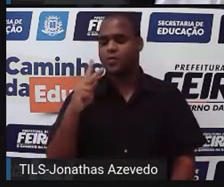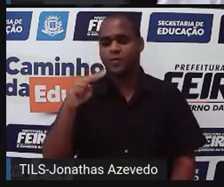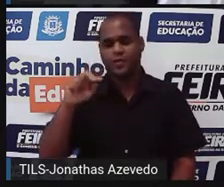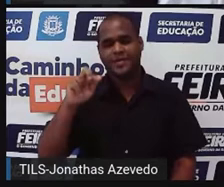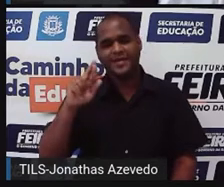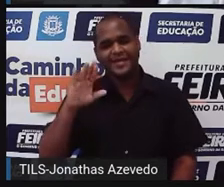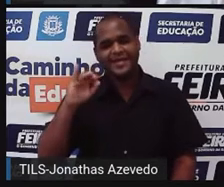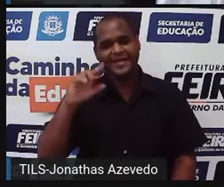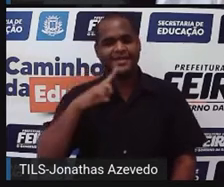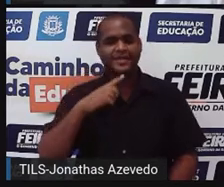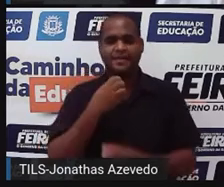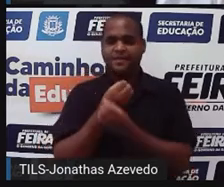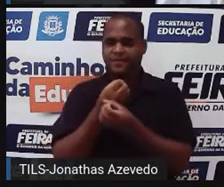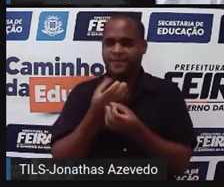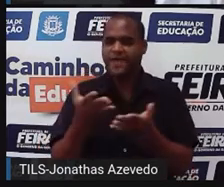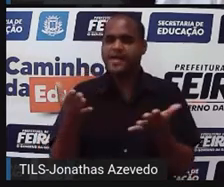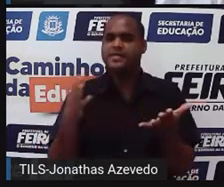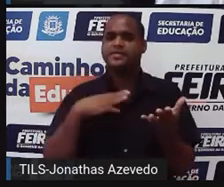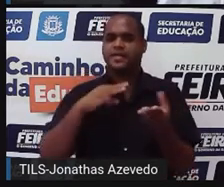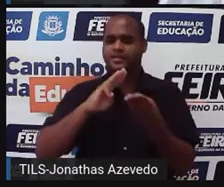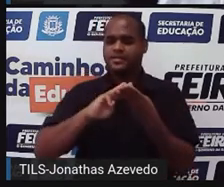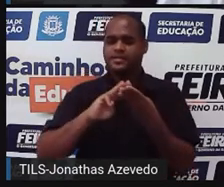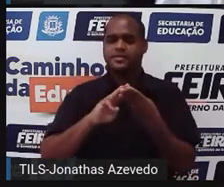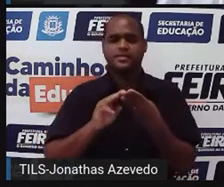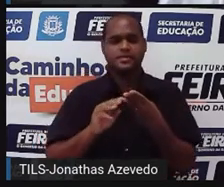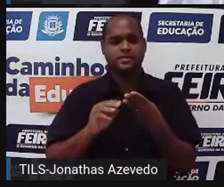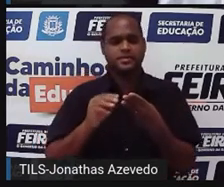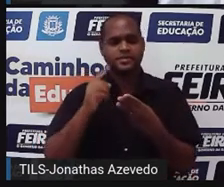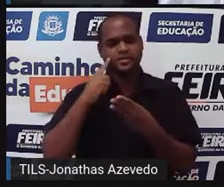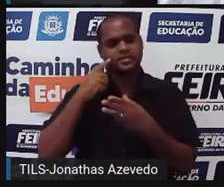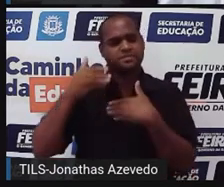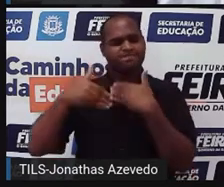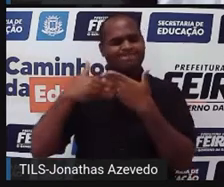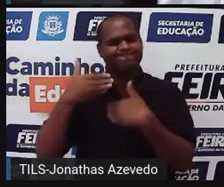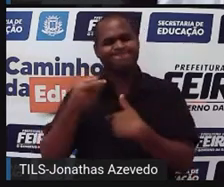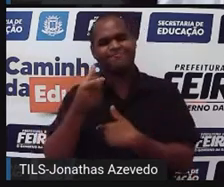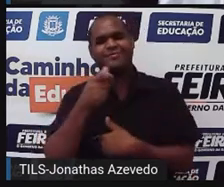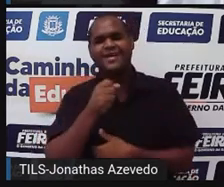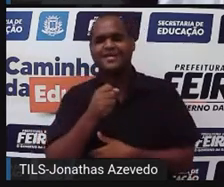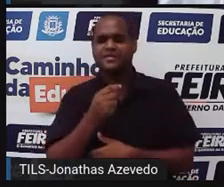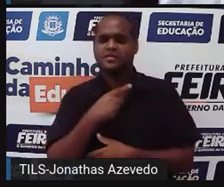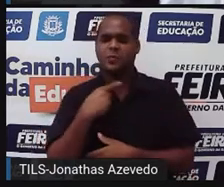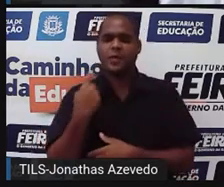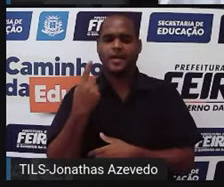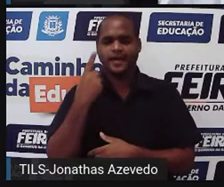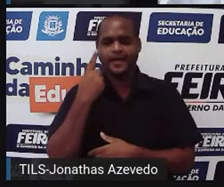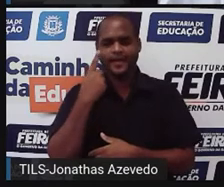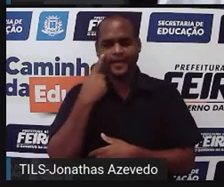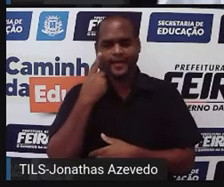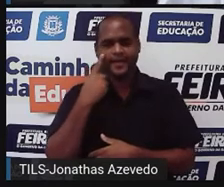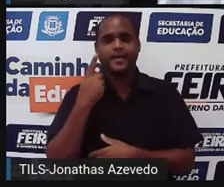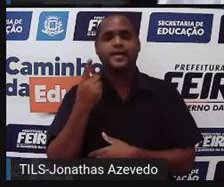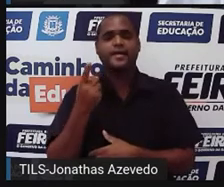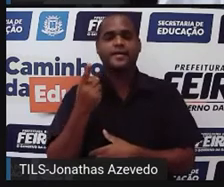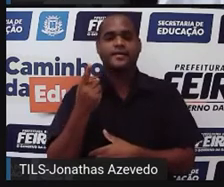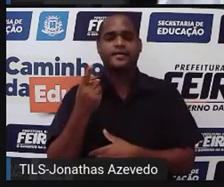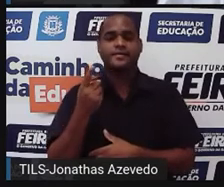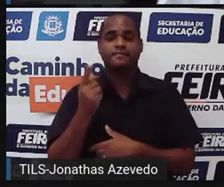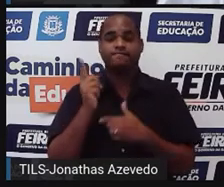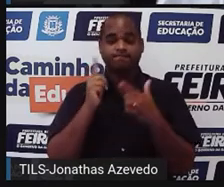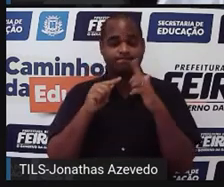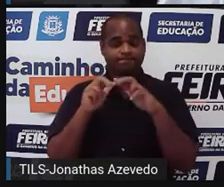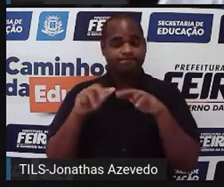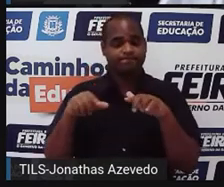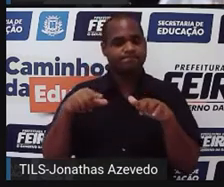muitas contribuições na matemática. Mas só quando ele estava ali no final da sua carreira, ele começou a se interessar por